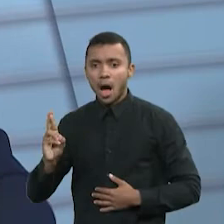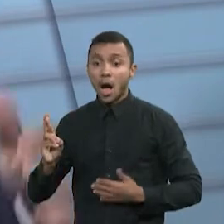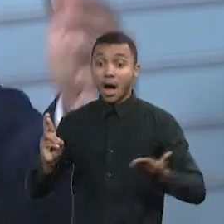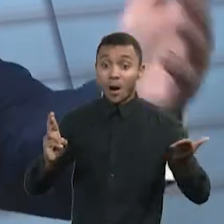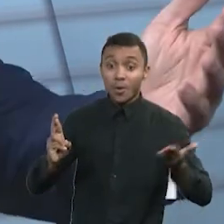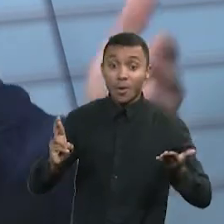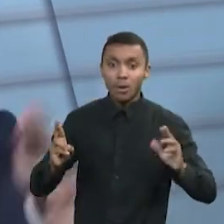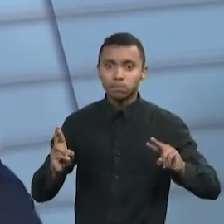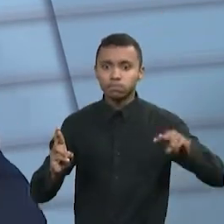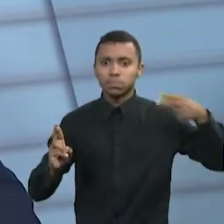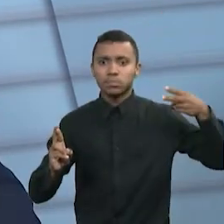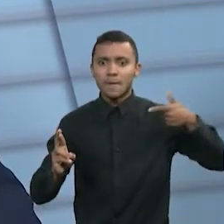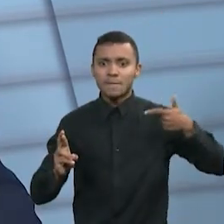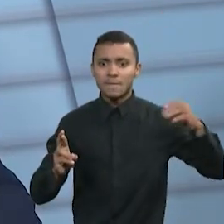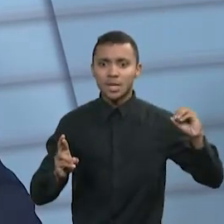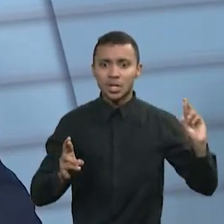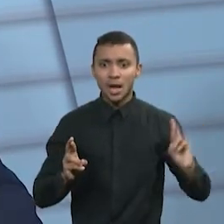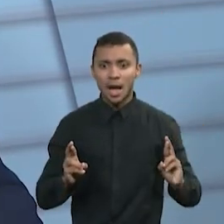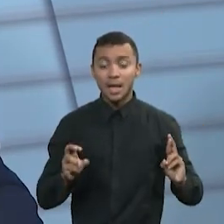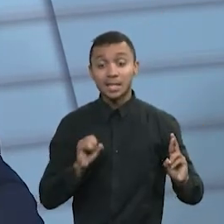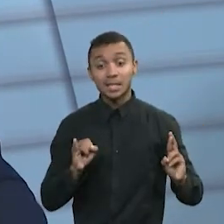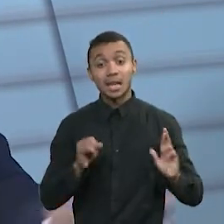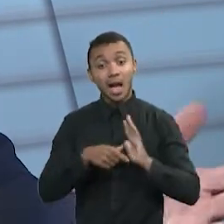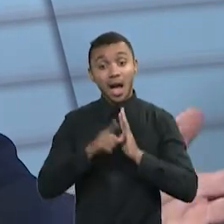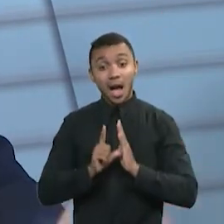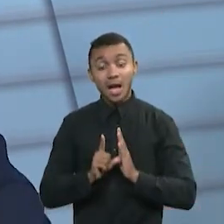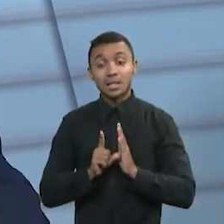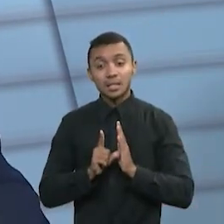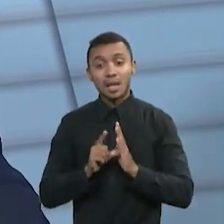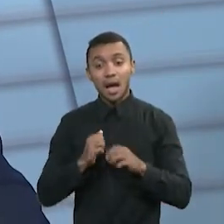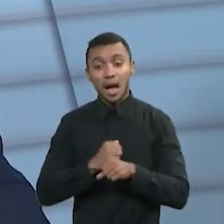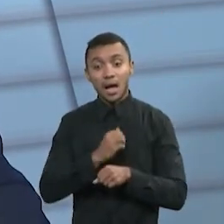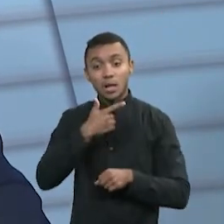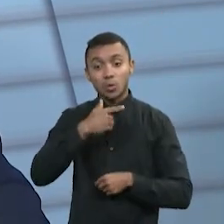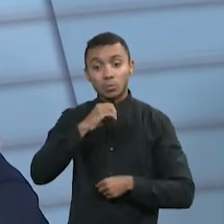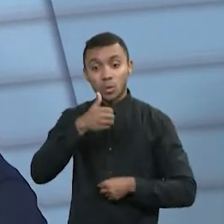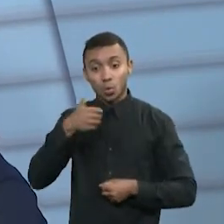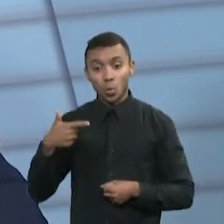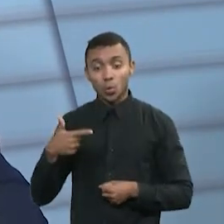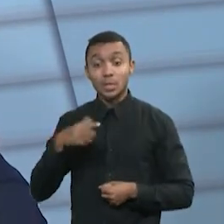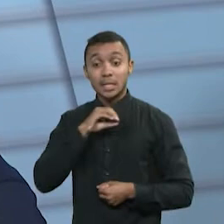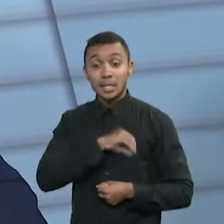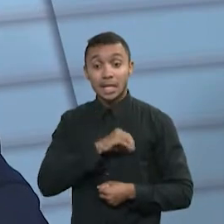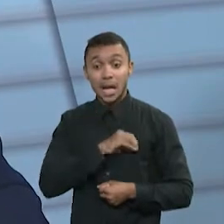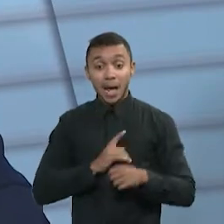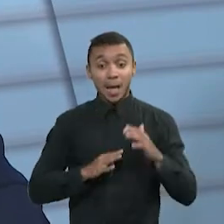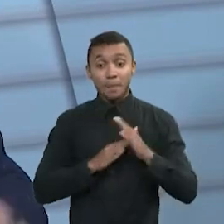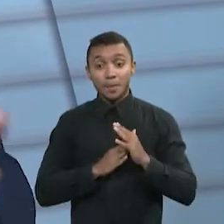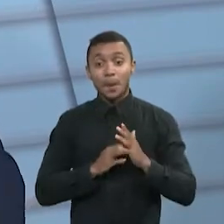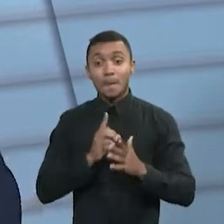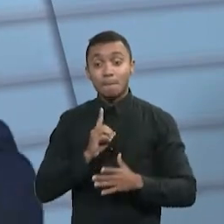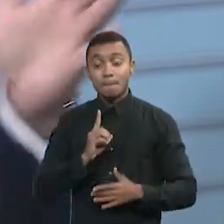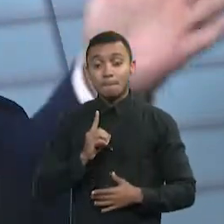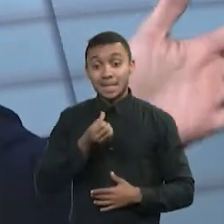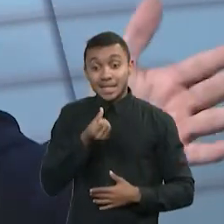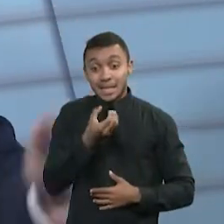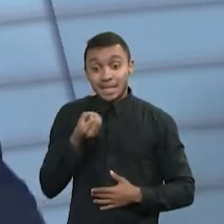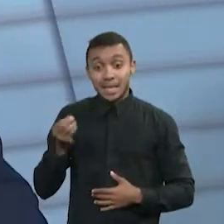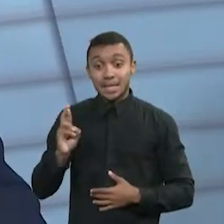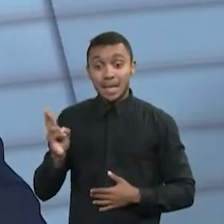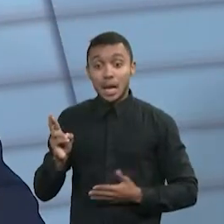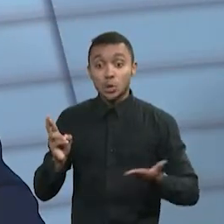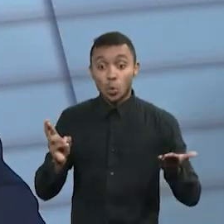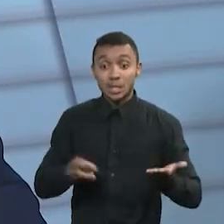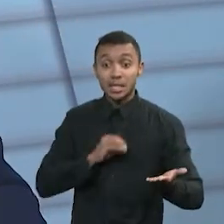Se você comparar pelo menos o salário mínimo em 2012, era R$ 660,00. Hoje o salário mínimo é R$.212,00. Então ele praticamente dobrou de